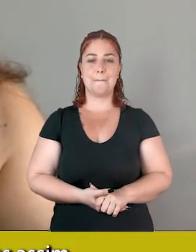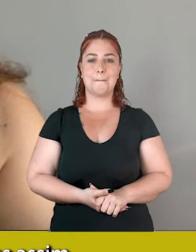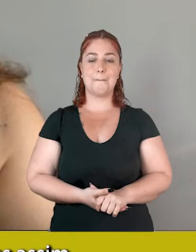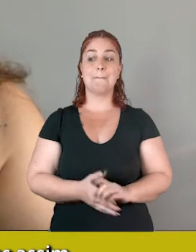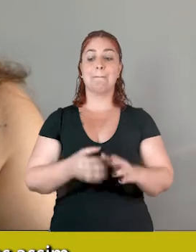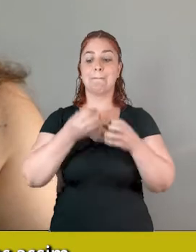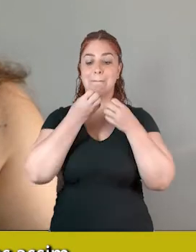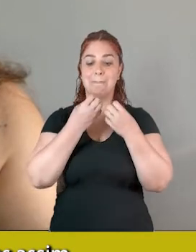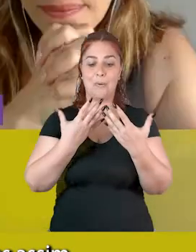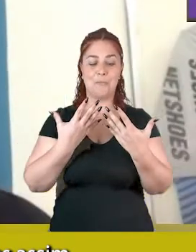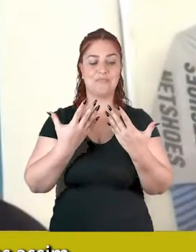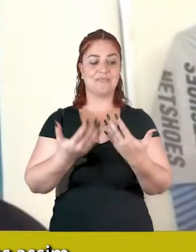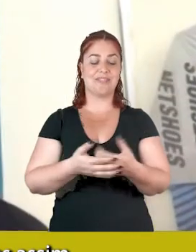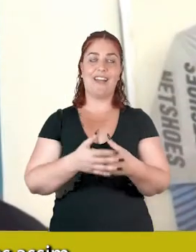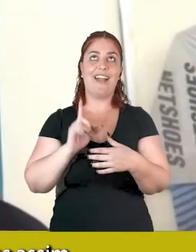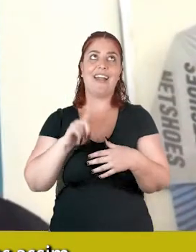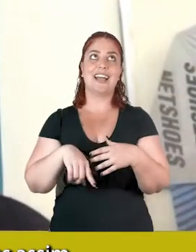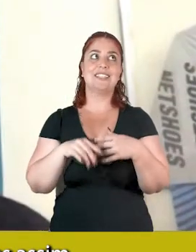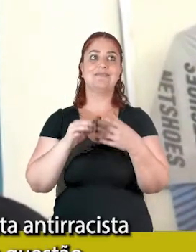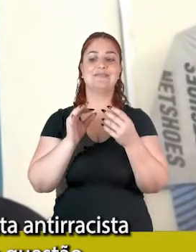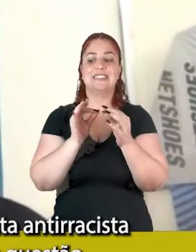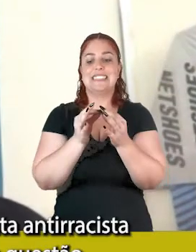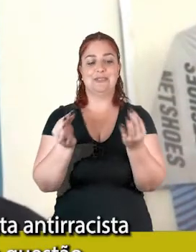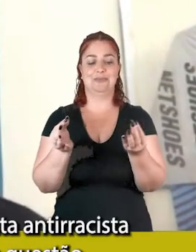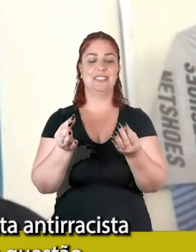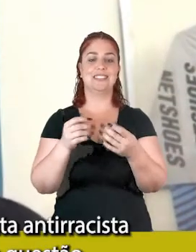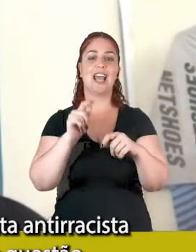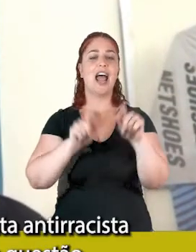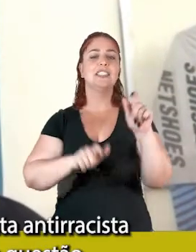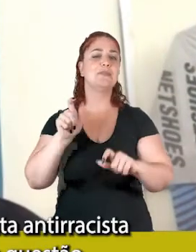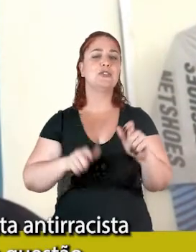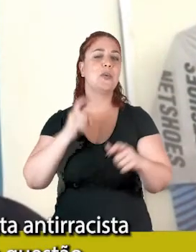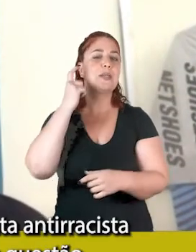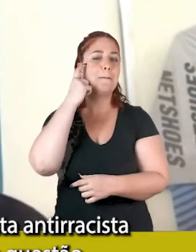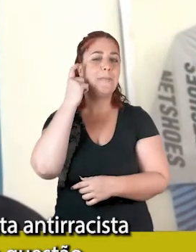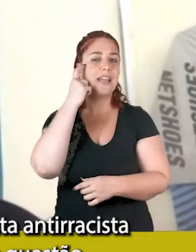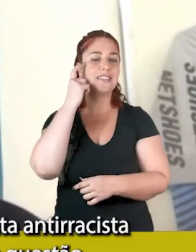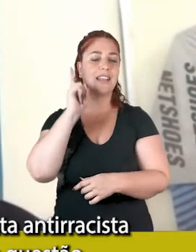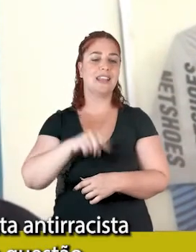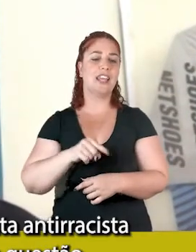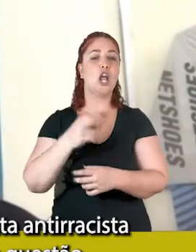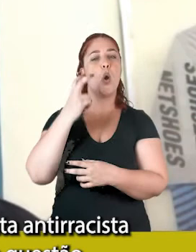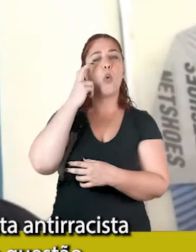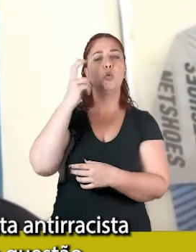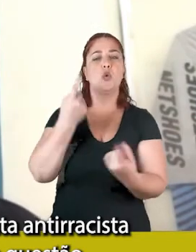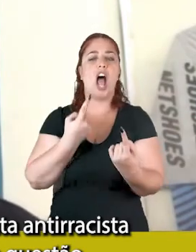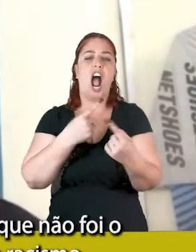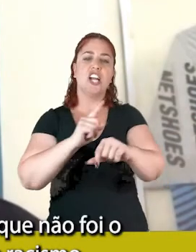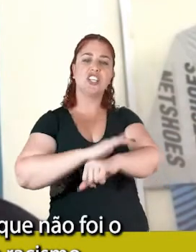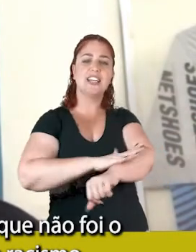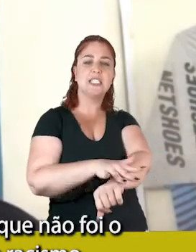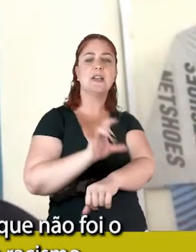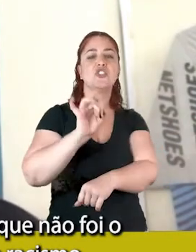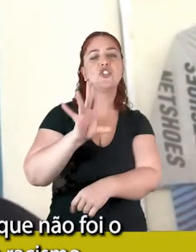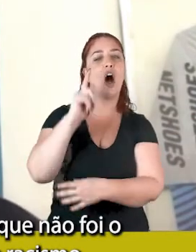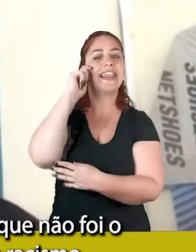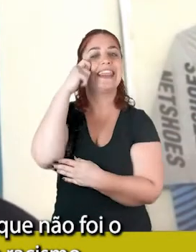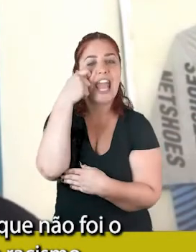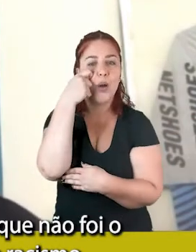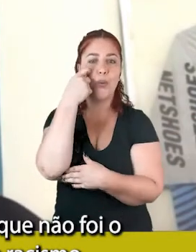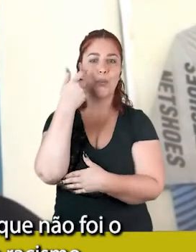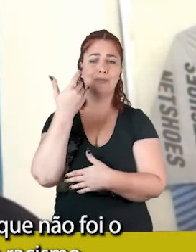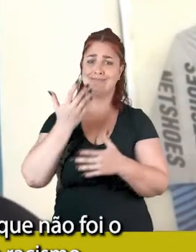Bom, é muito simples, assim, as pessoas acham que a luta antirracista é uma coisa de negro, que é uma questão só do negro,